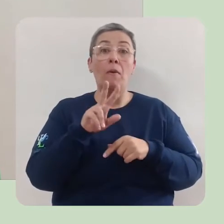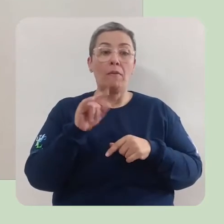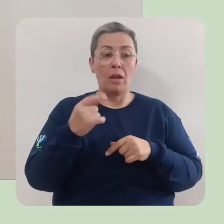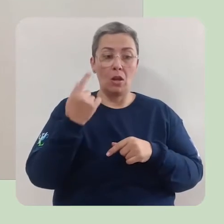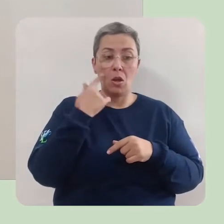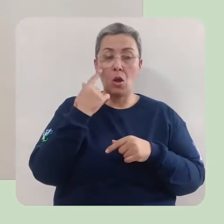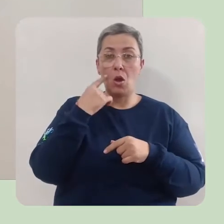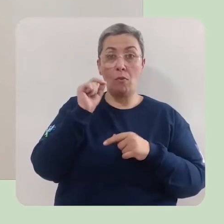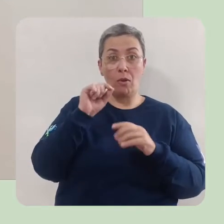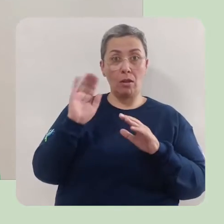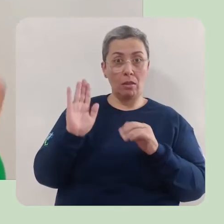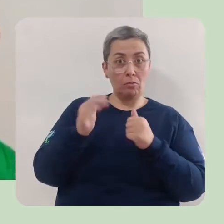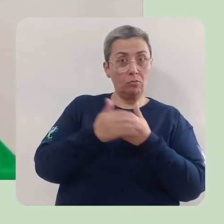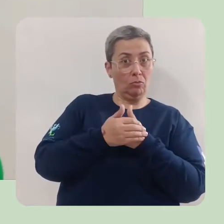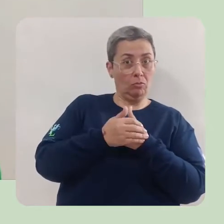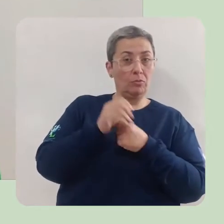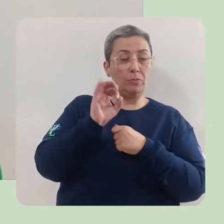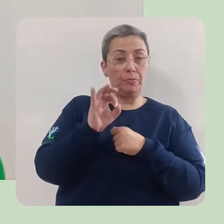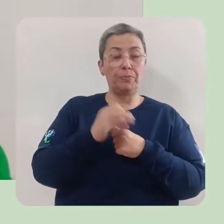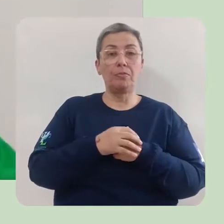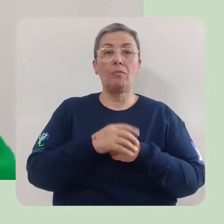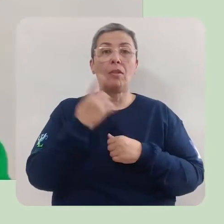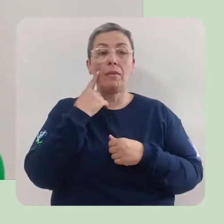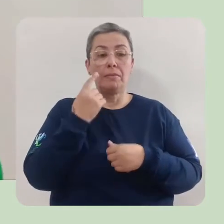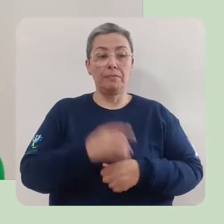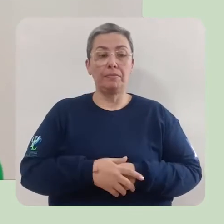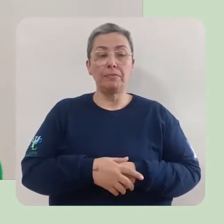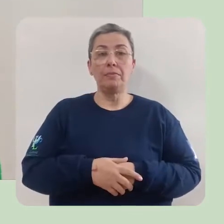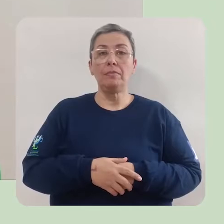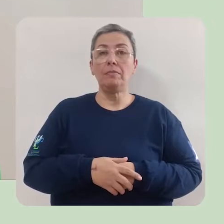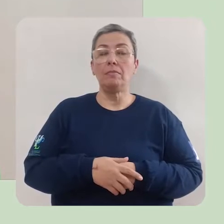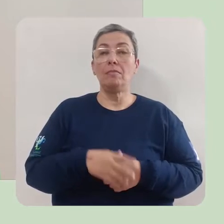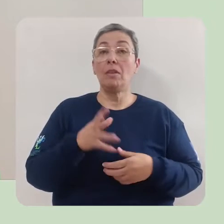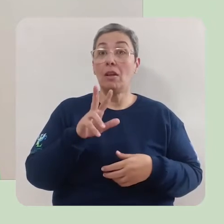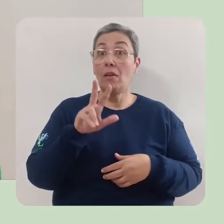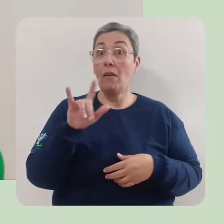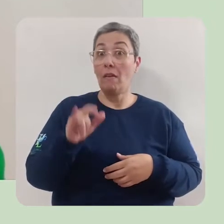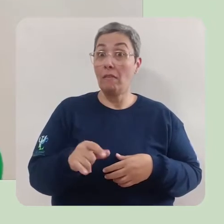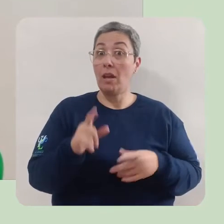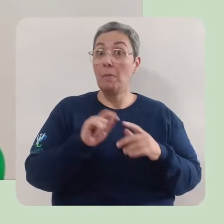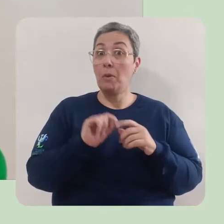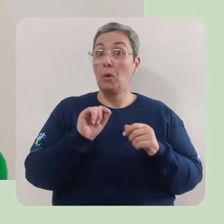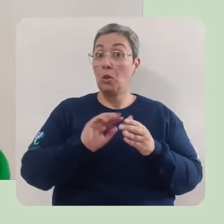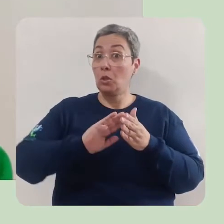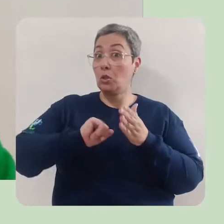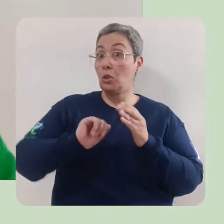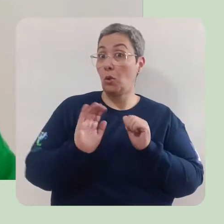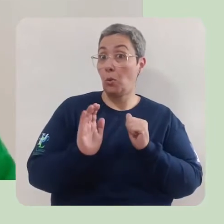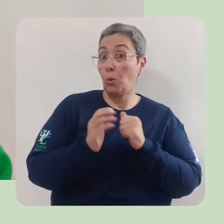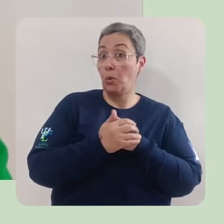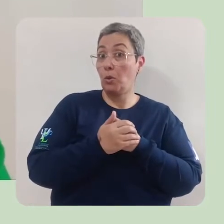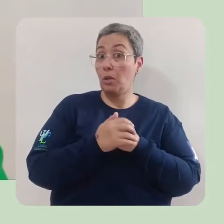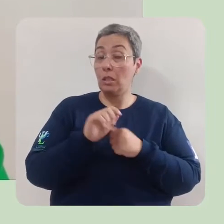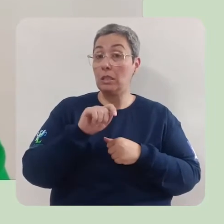escondida, certo? Então vamos lá. Nós vamos esconder a palavra